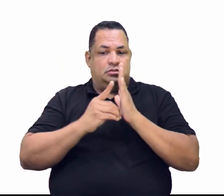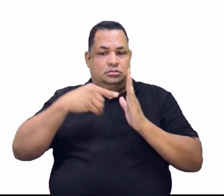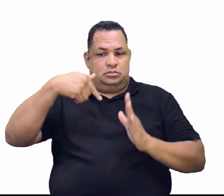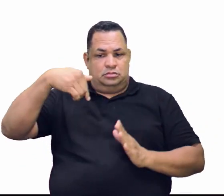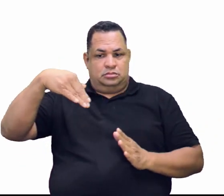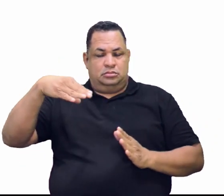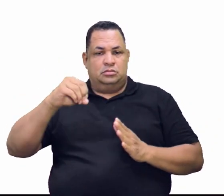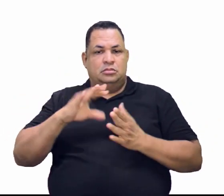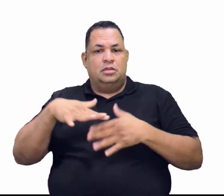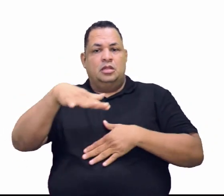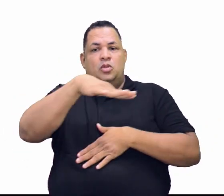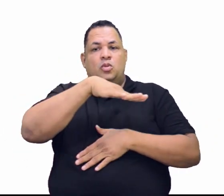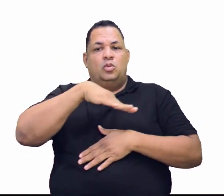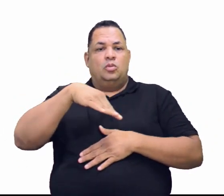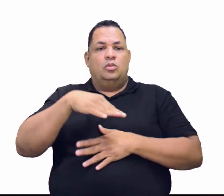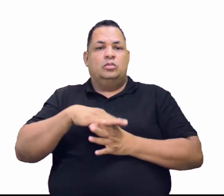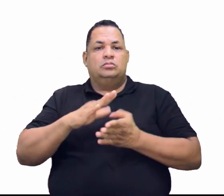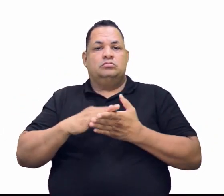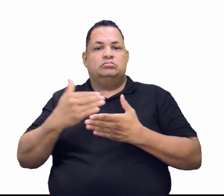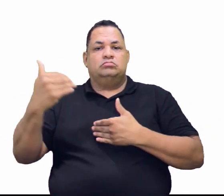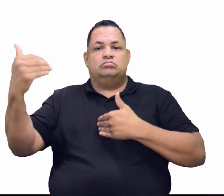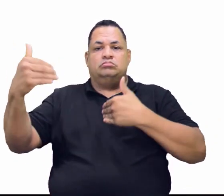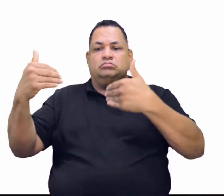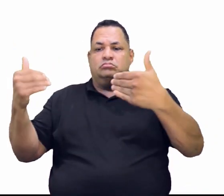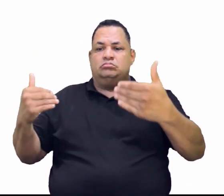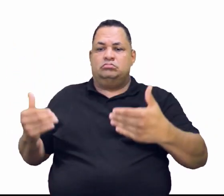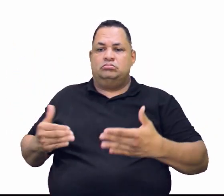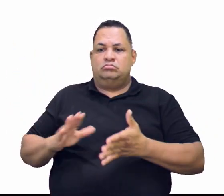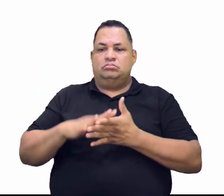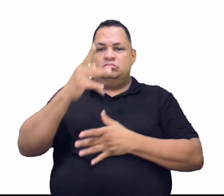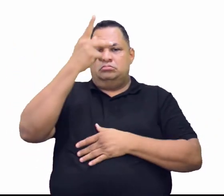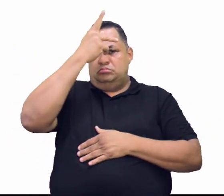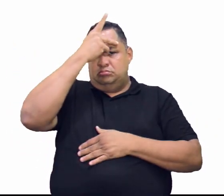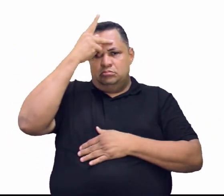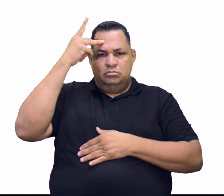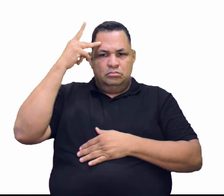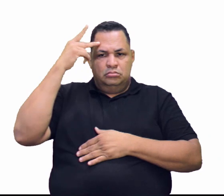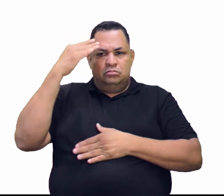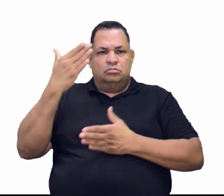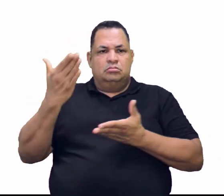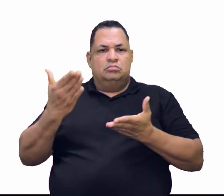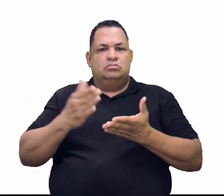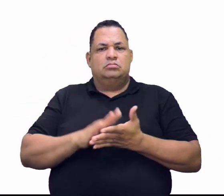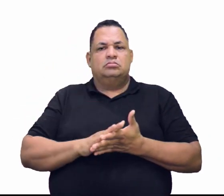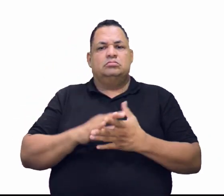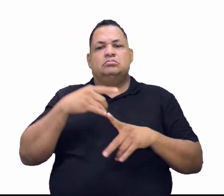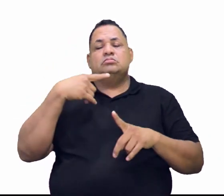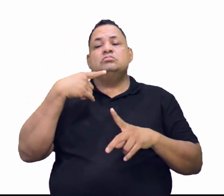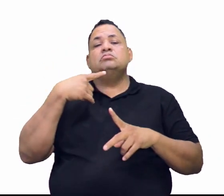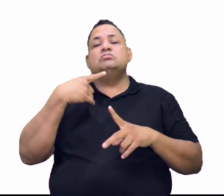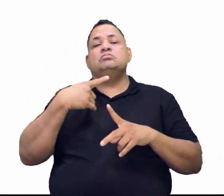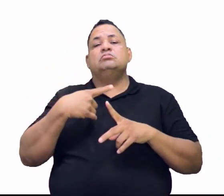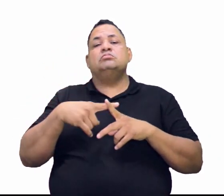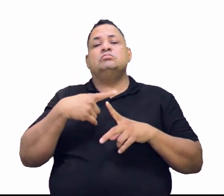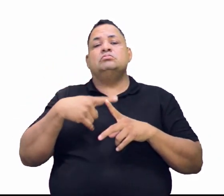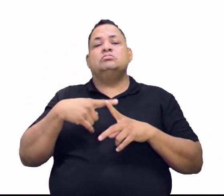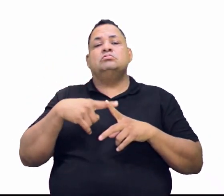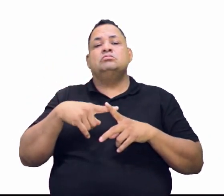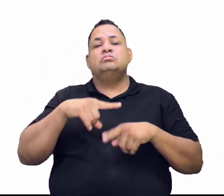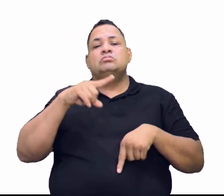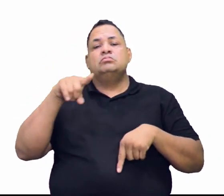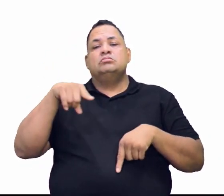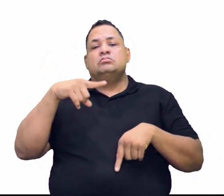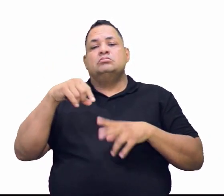a região passou a receber um grande contingente populacional. Por quê?